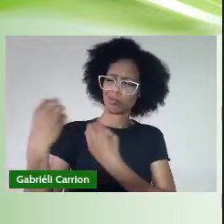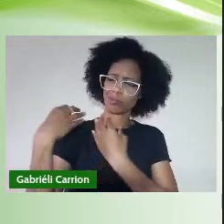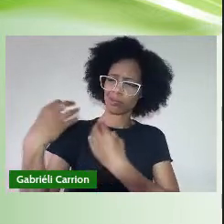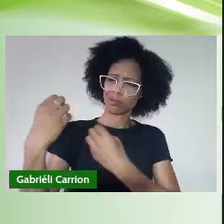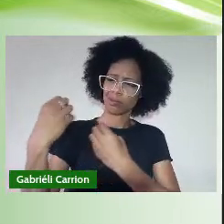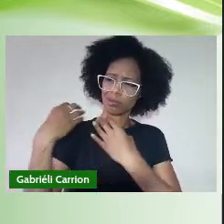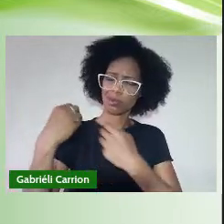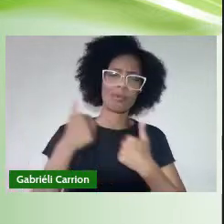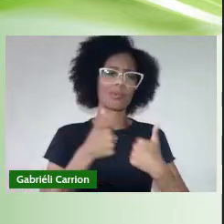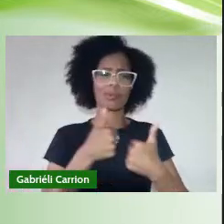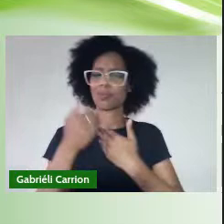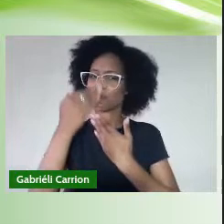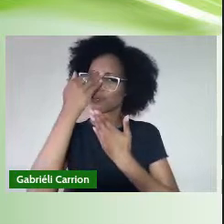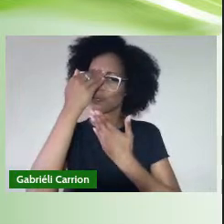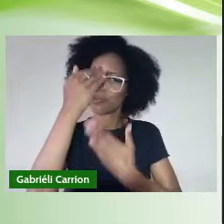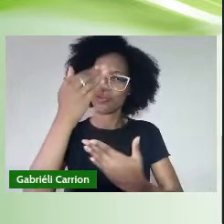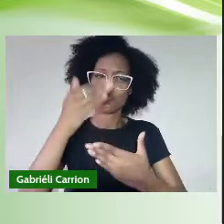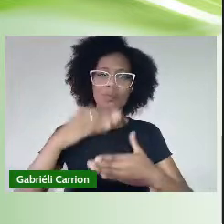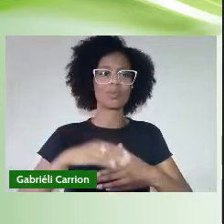Então, muito obrigado